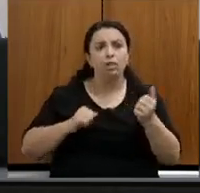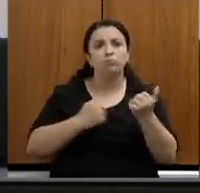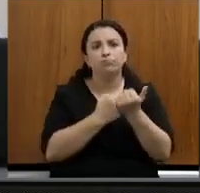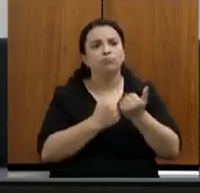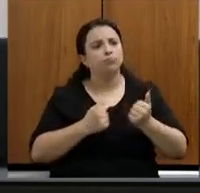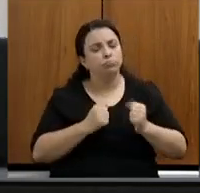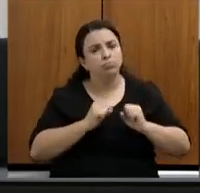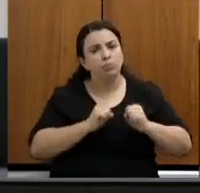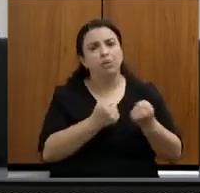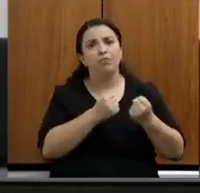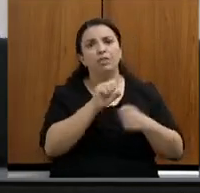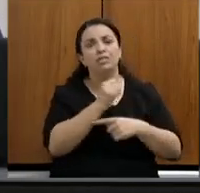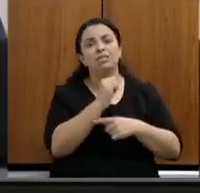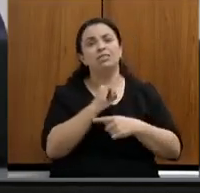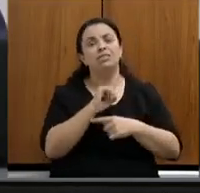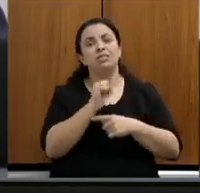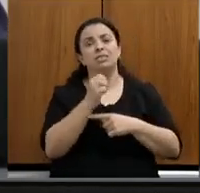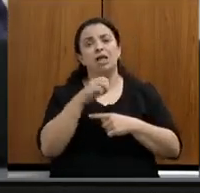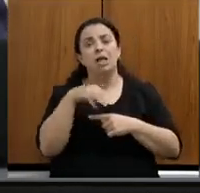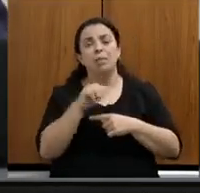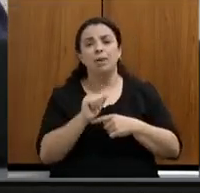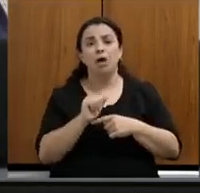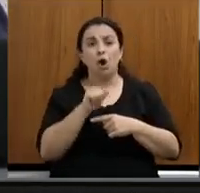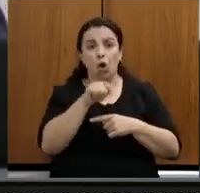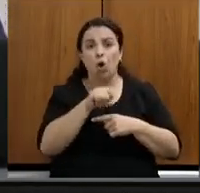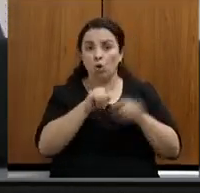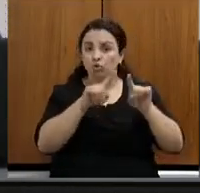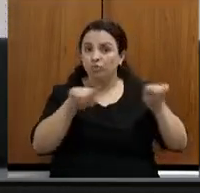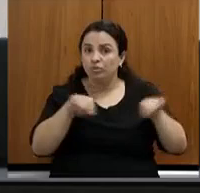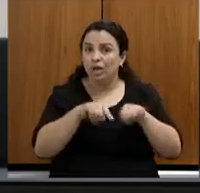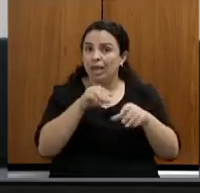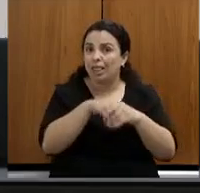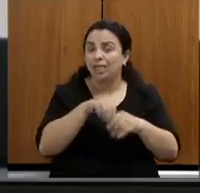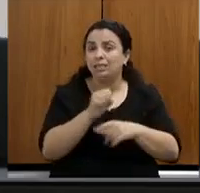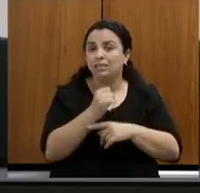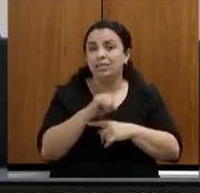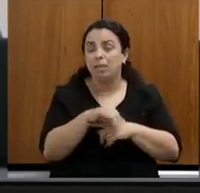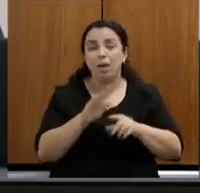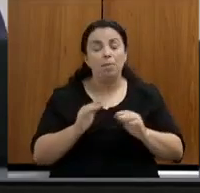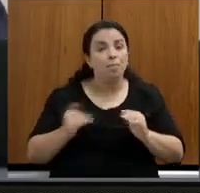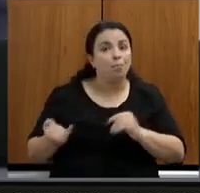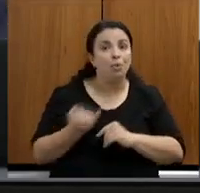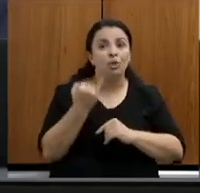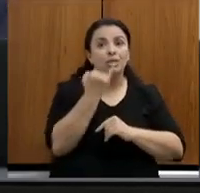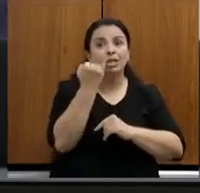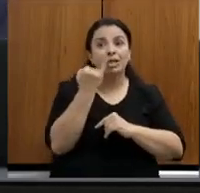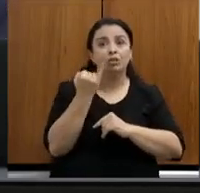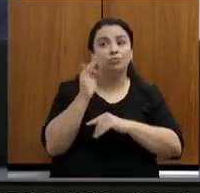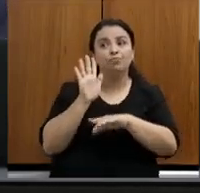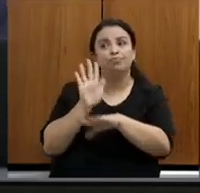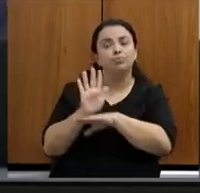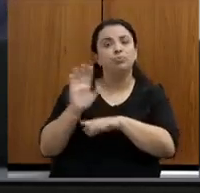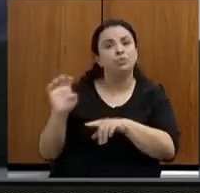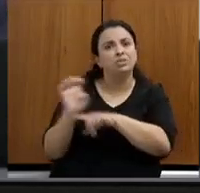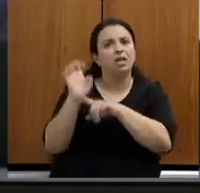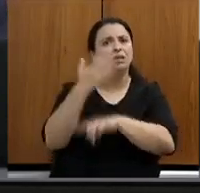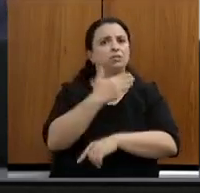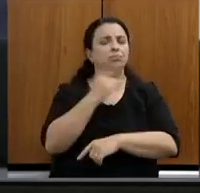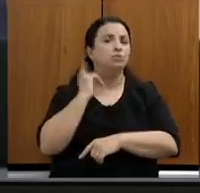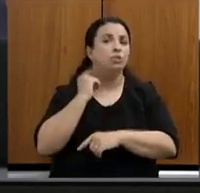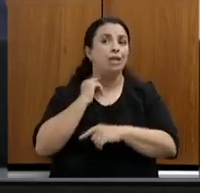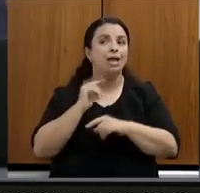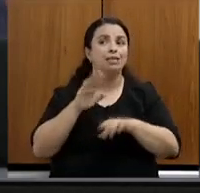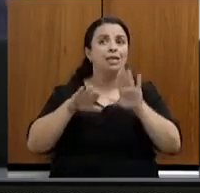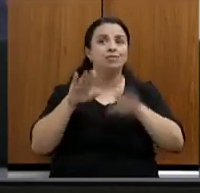importância de todos os servidores do SISEMA para o Estado de Minas Gerais, e eu me sinto muitas das vezes falando sozinho,